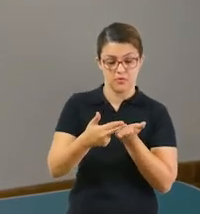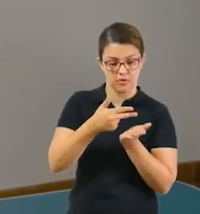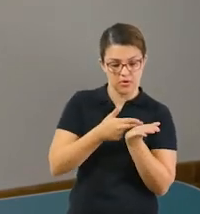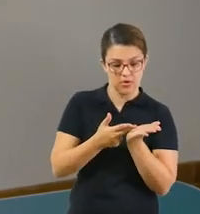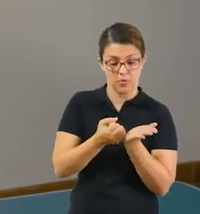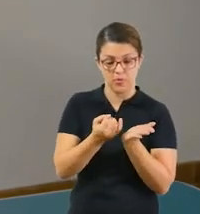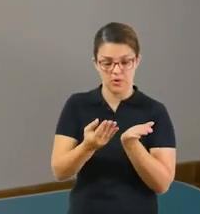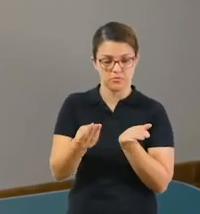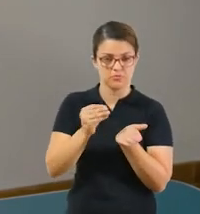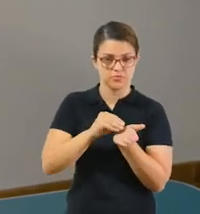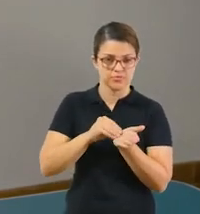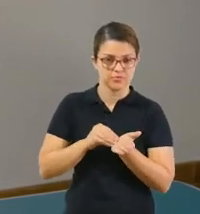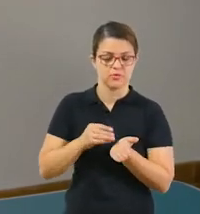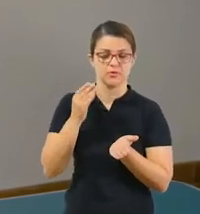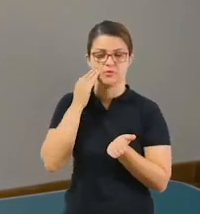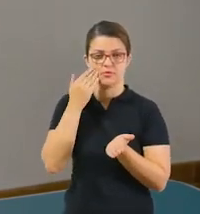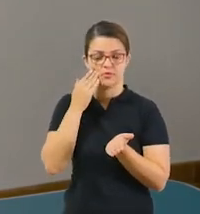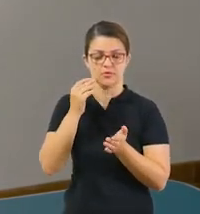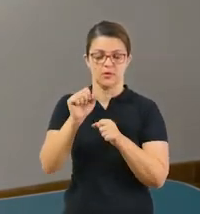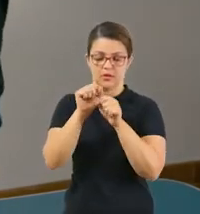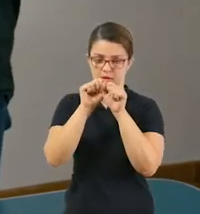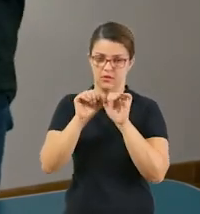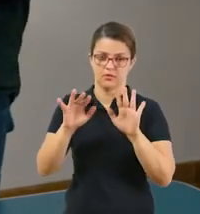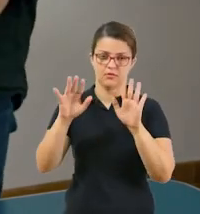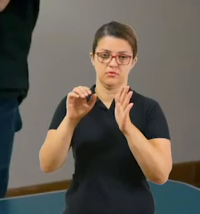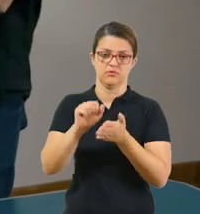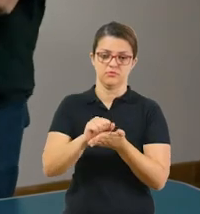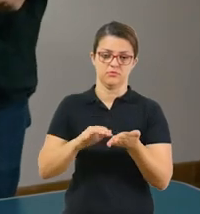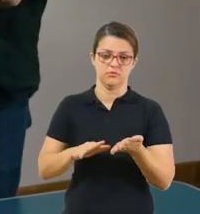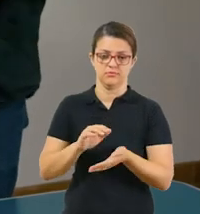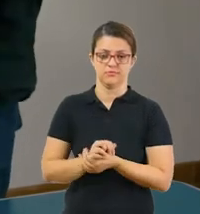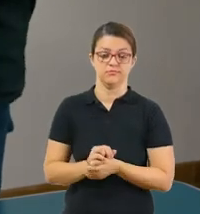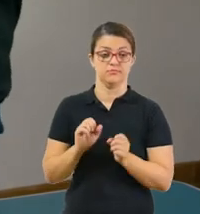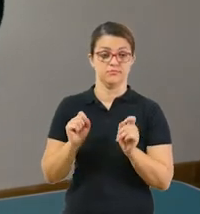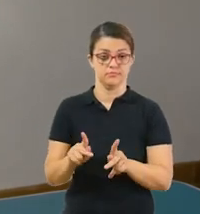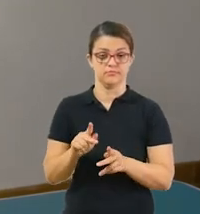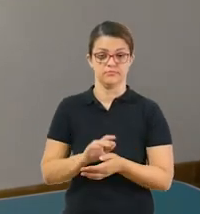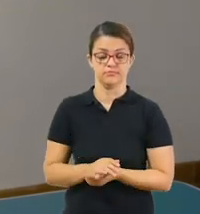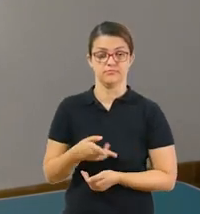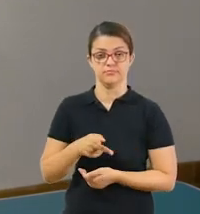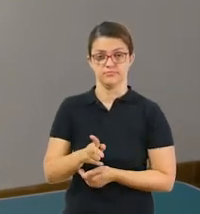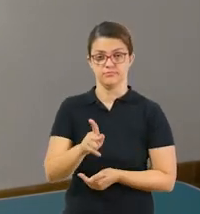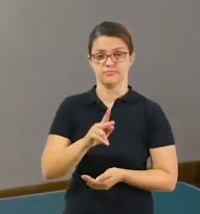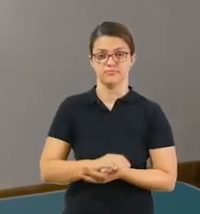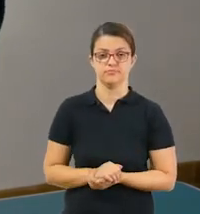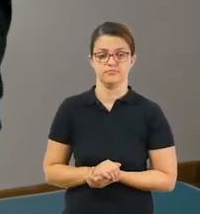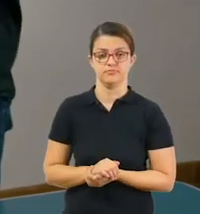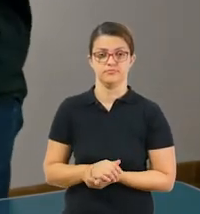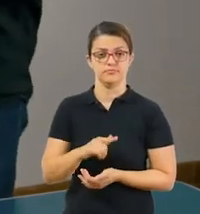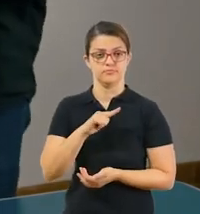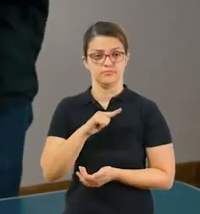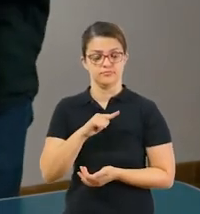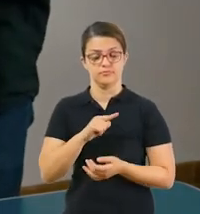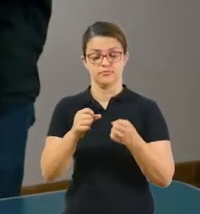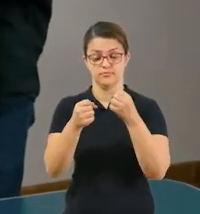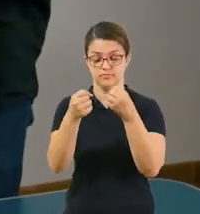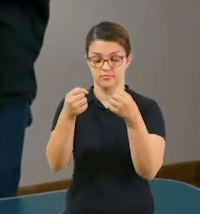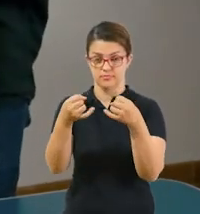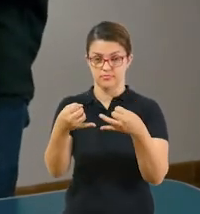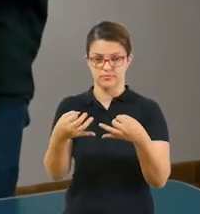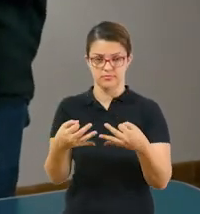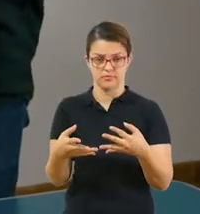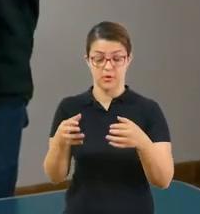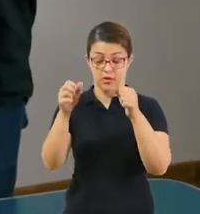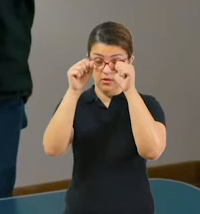te ajudar a entender o exercício, tudo bem? Ok, então vamos lá. Continuando, aqui tem as explicações, tá?